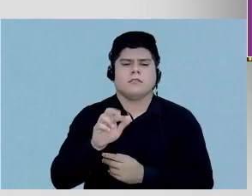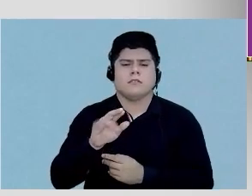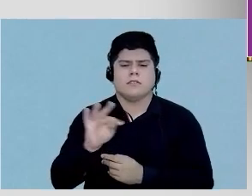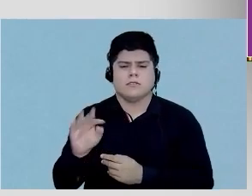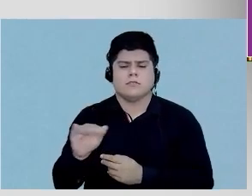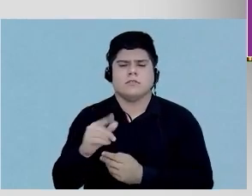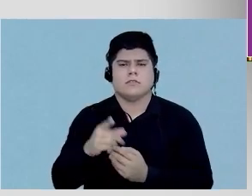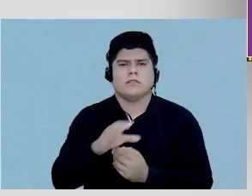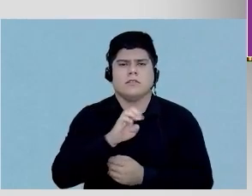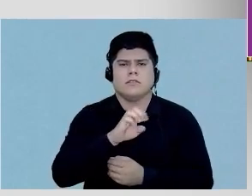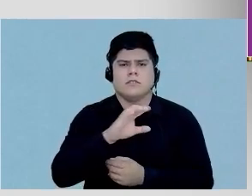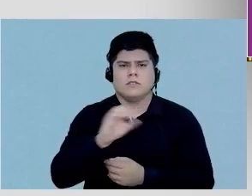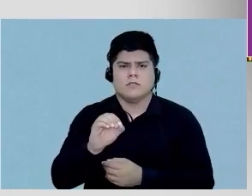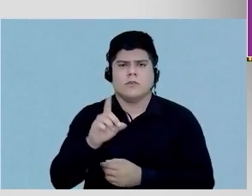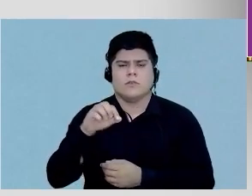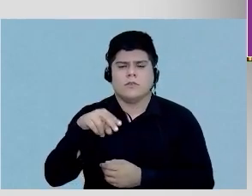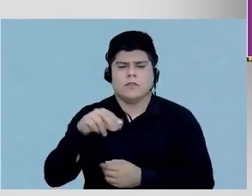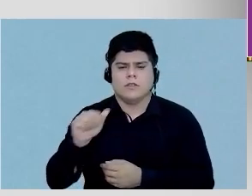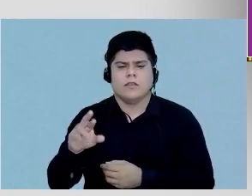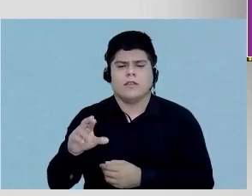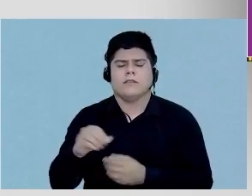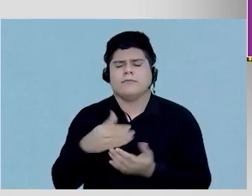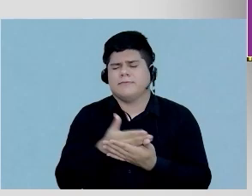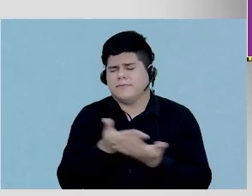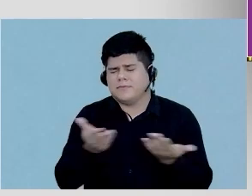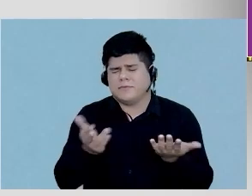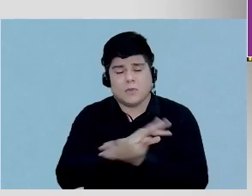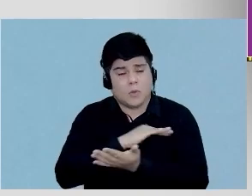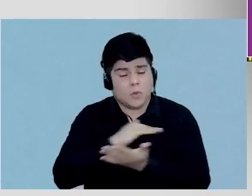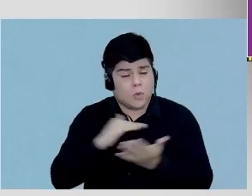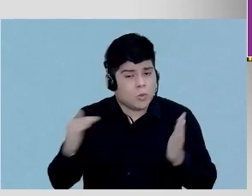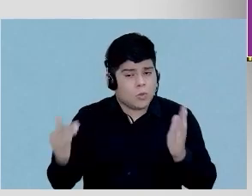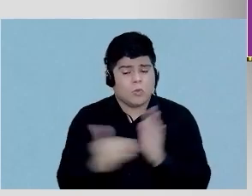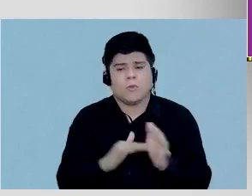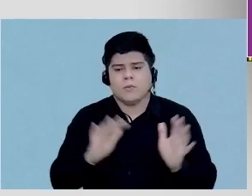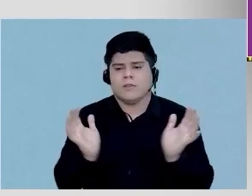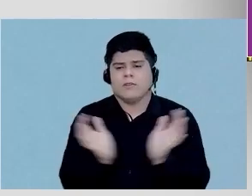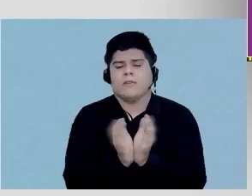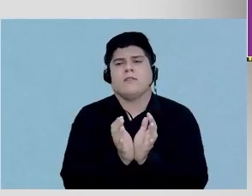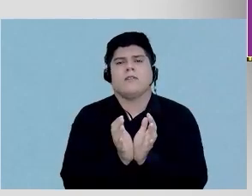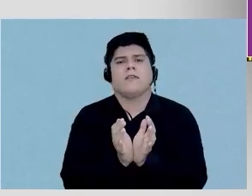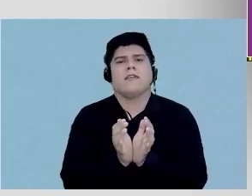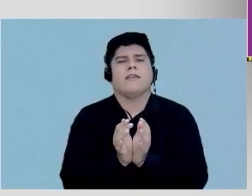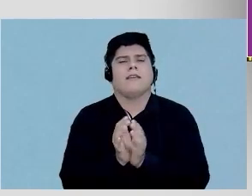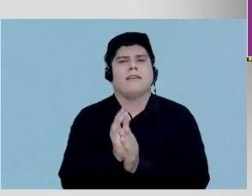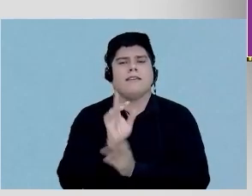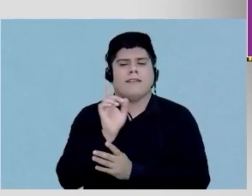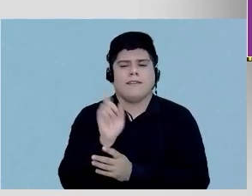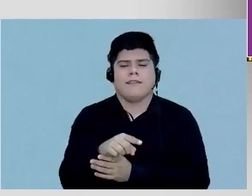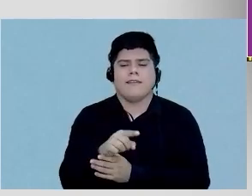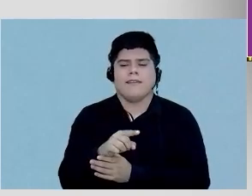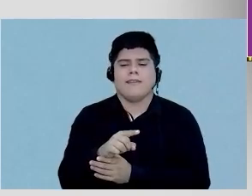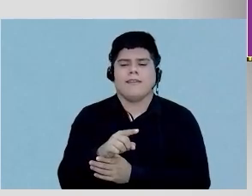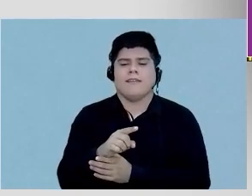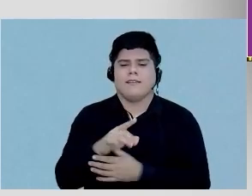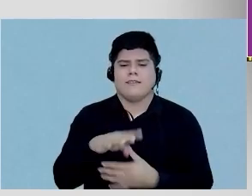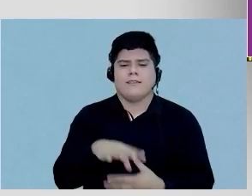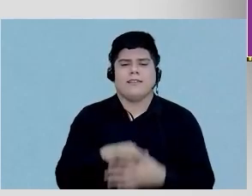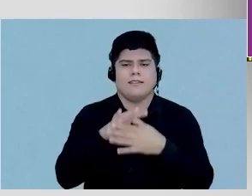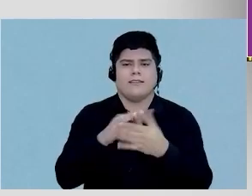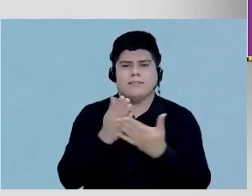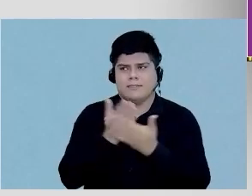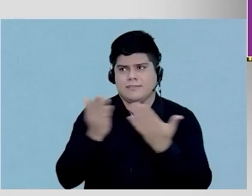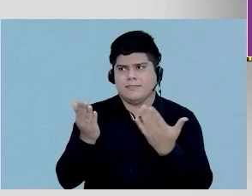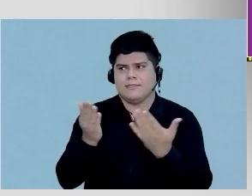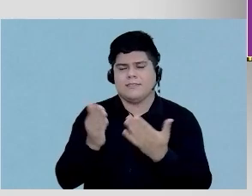ao C.O. do Marco, à André Lamosa, enfim, a toda a equipe que, com a liderança deles,